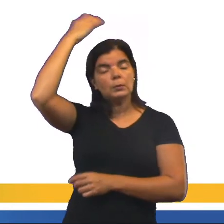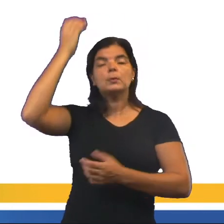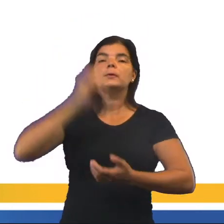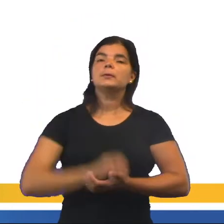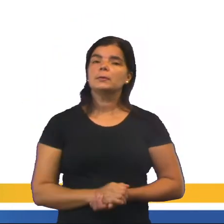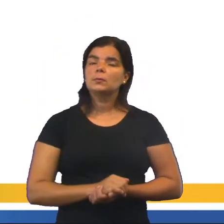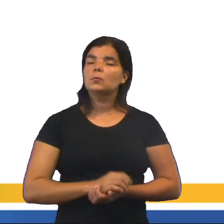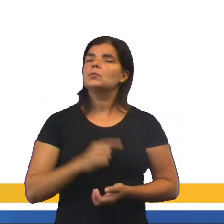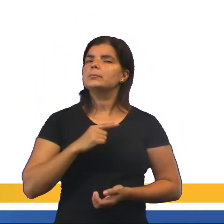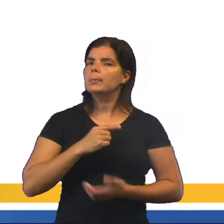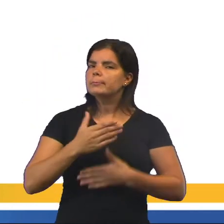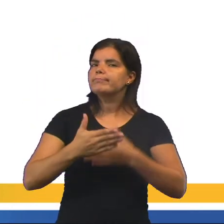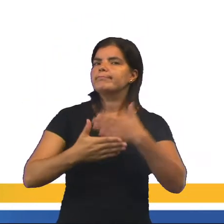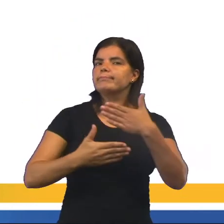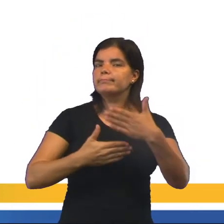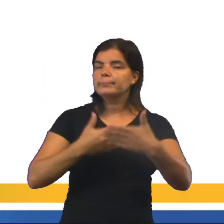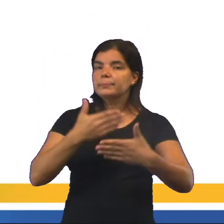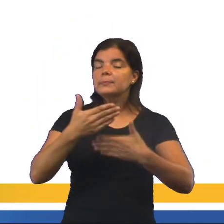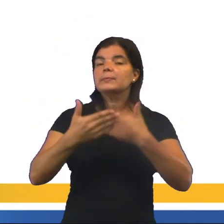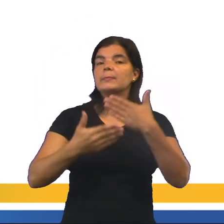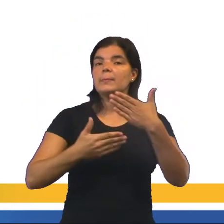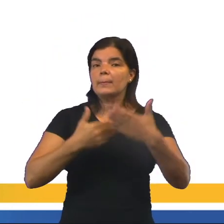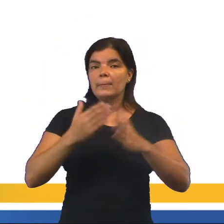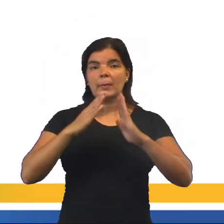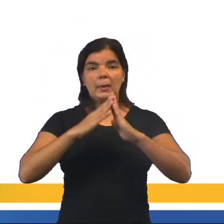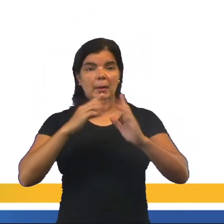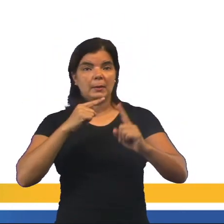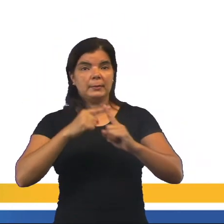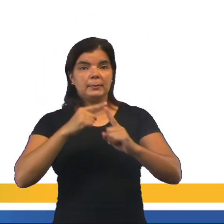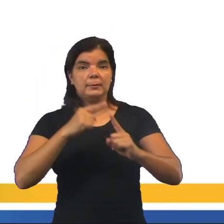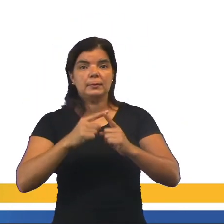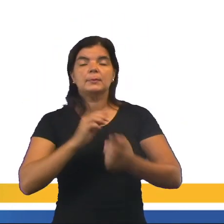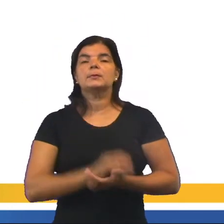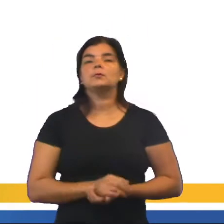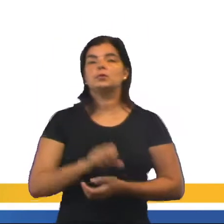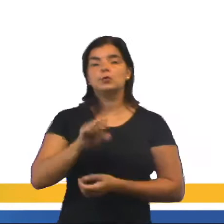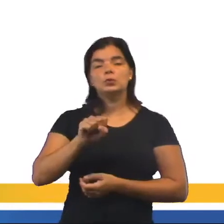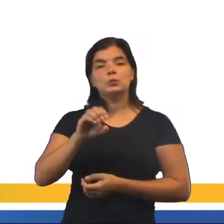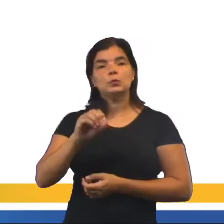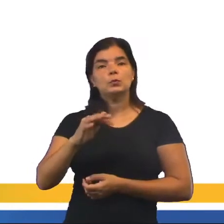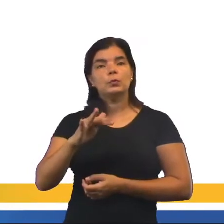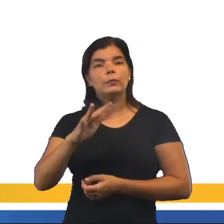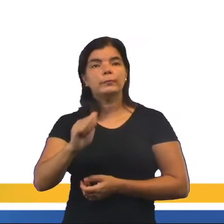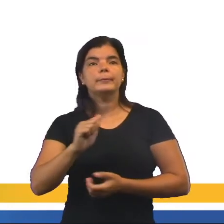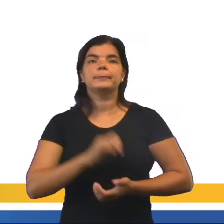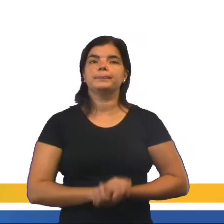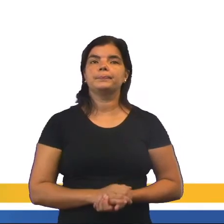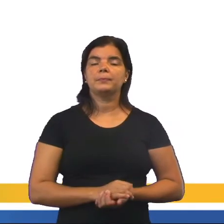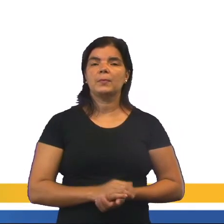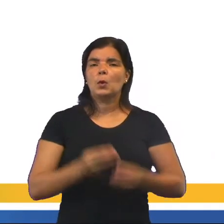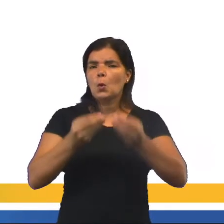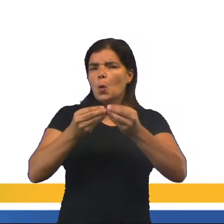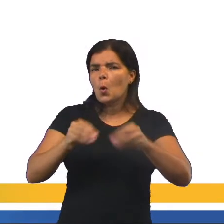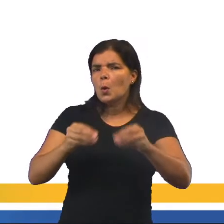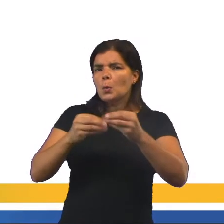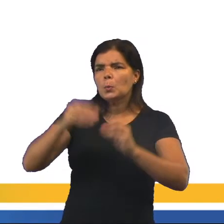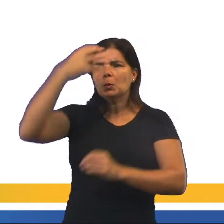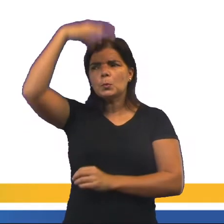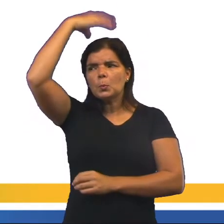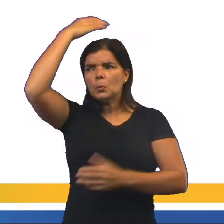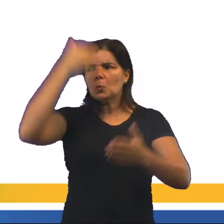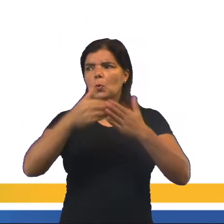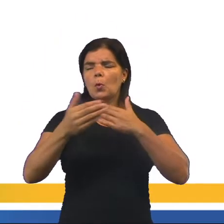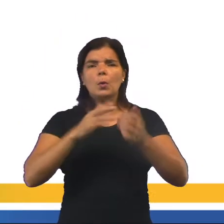Bizantino passariam pela Igreja de Santa Sofia. A crise do Império. Como